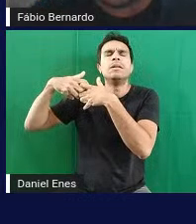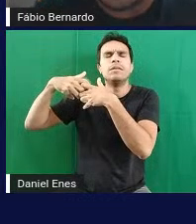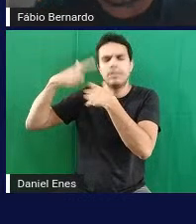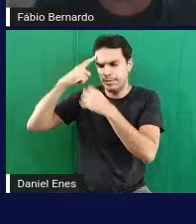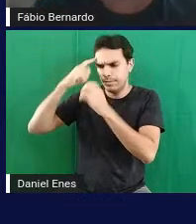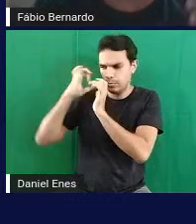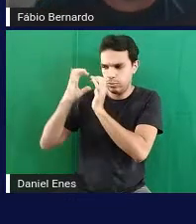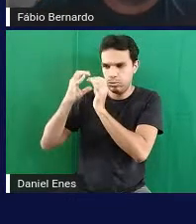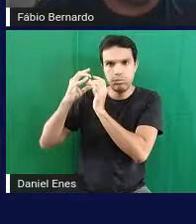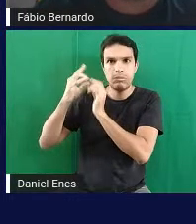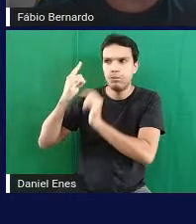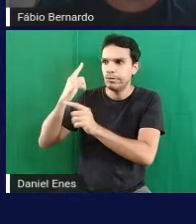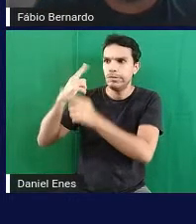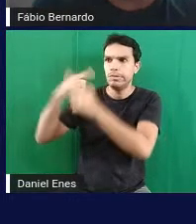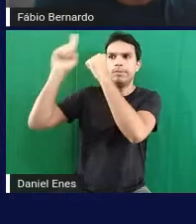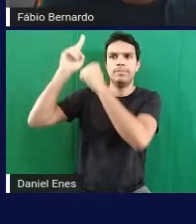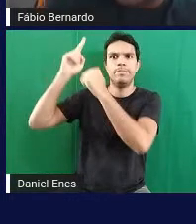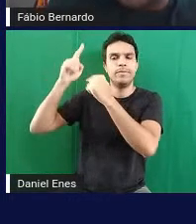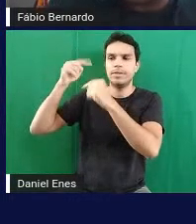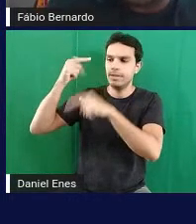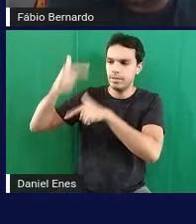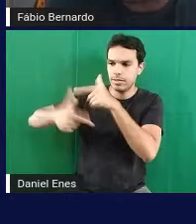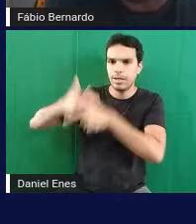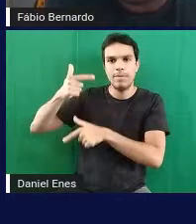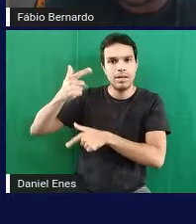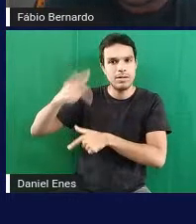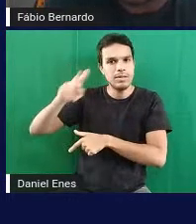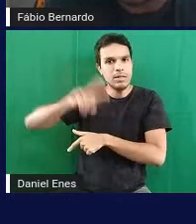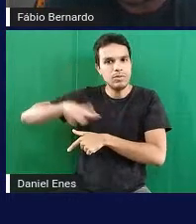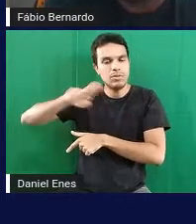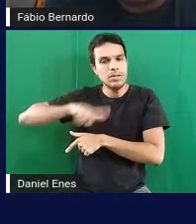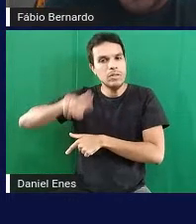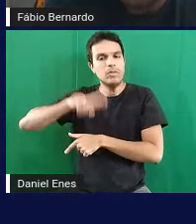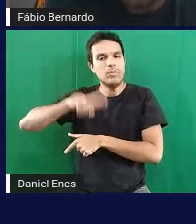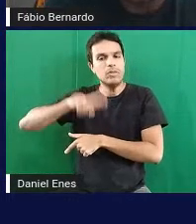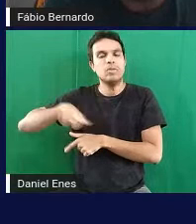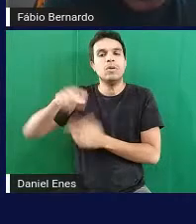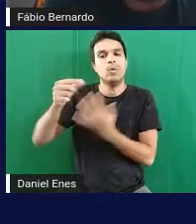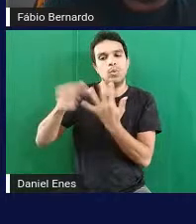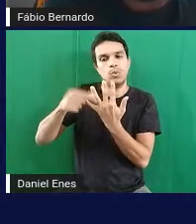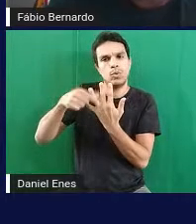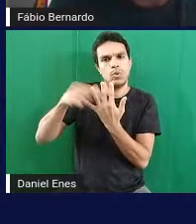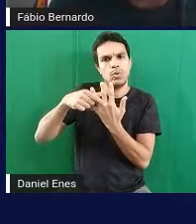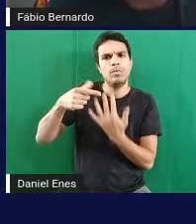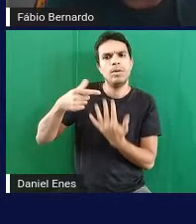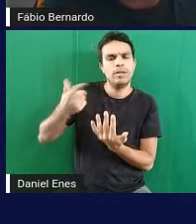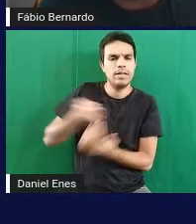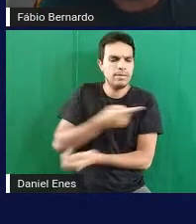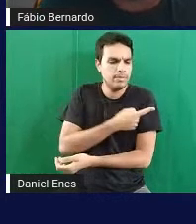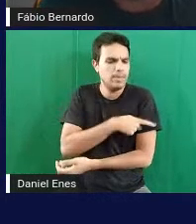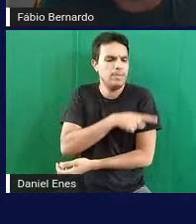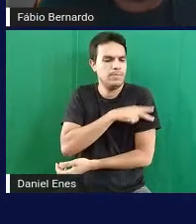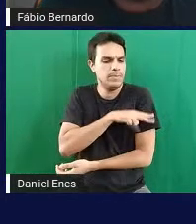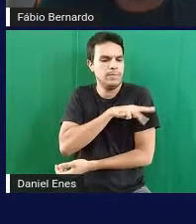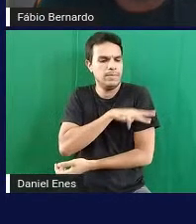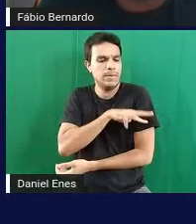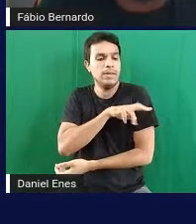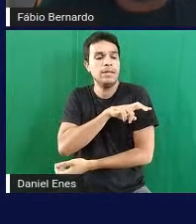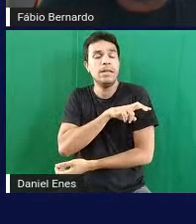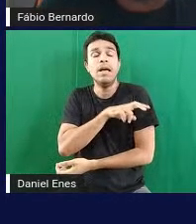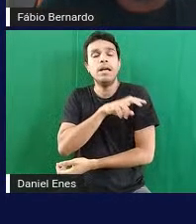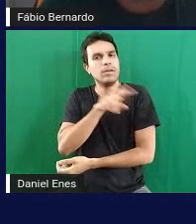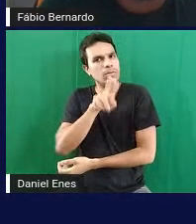aluno que trabalhou utilizou o soroban desde os primeiros anos tá então ele consegue por exemplo fazer a